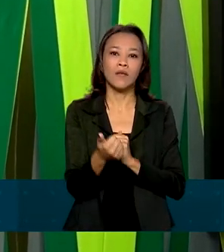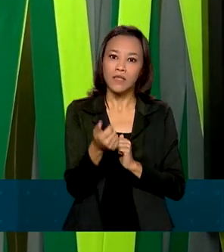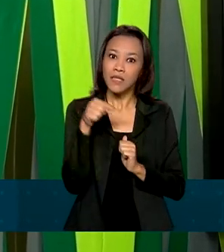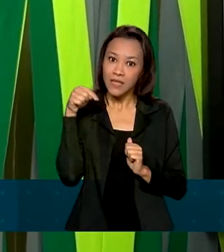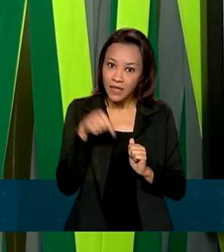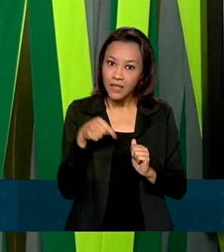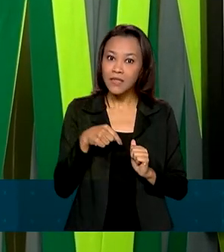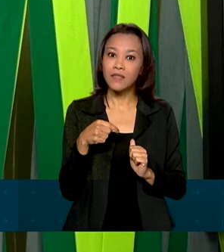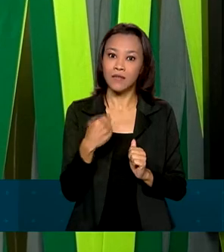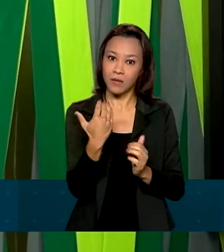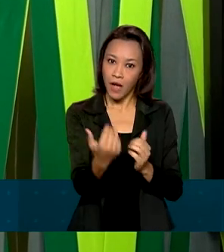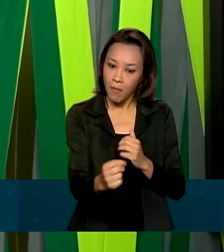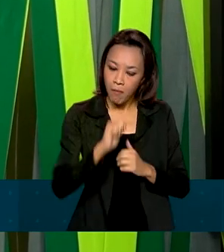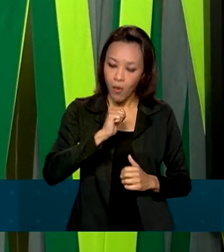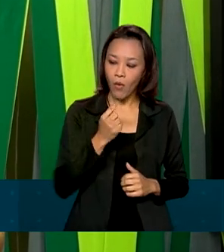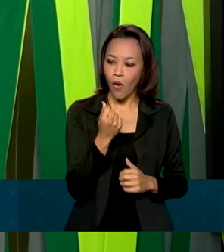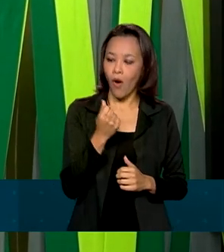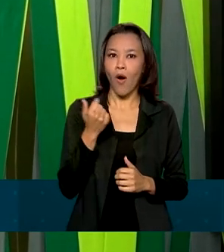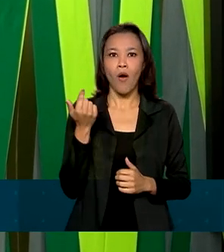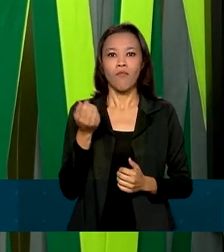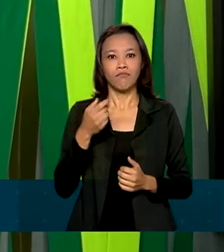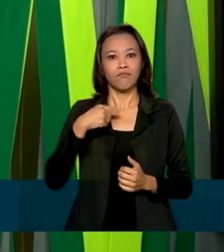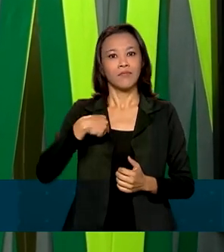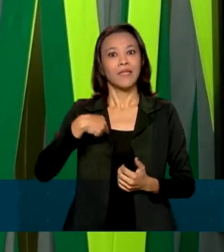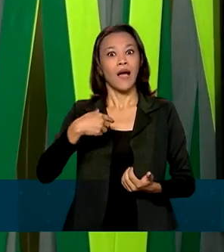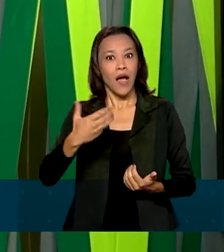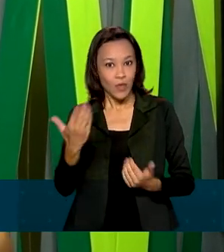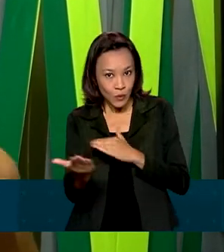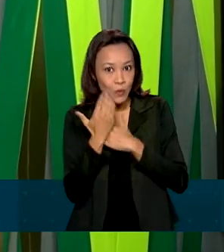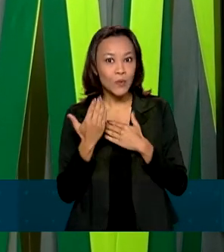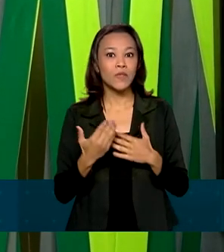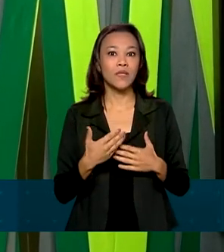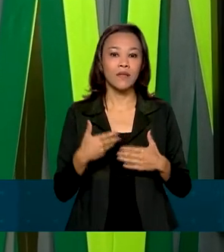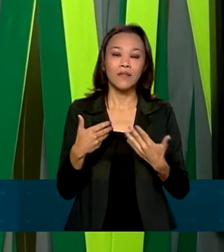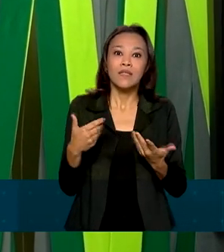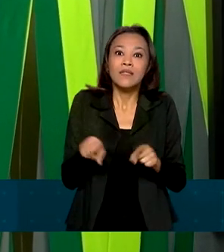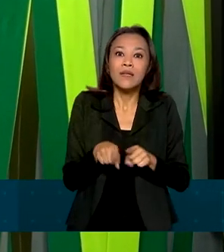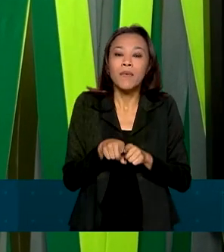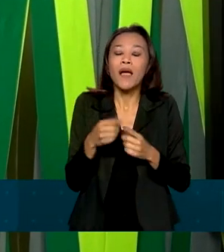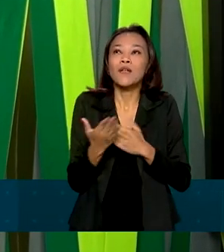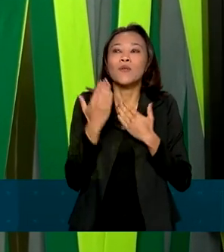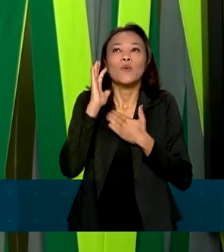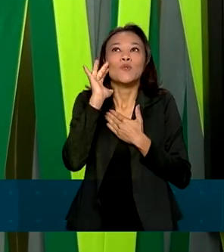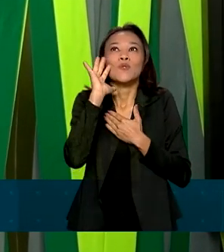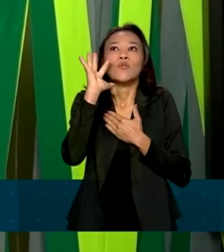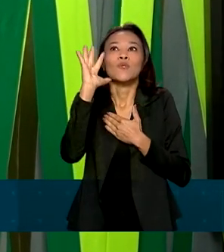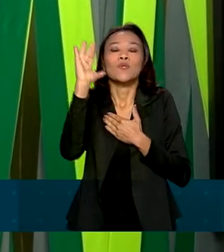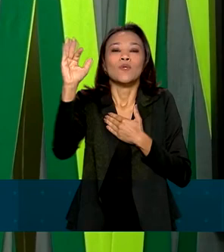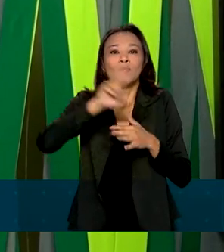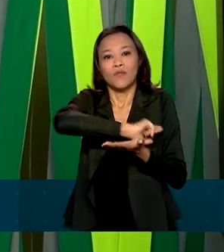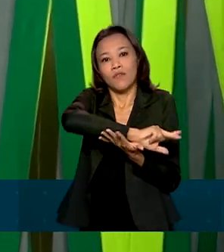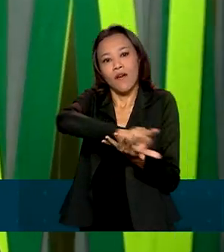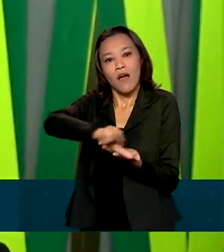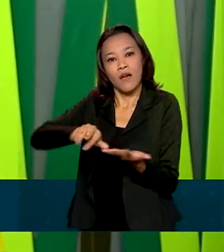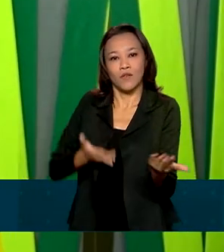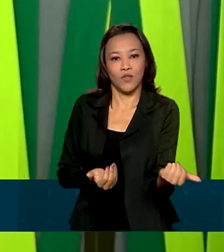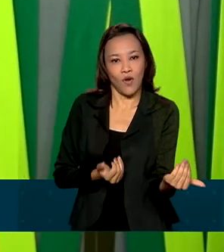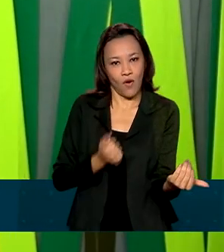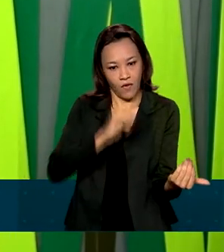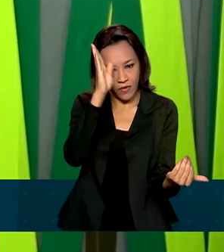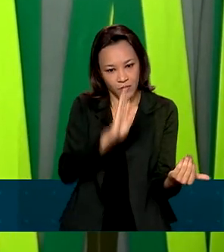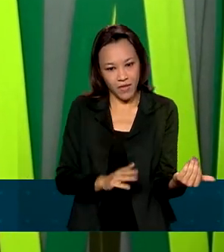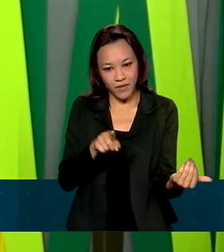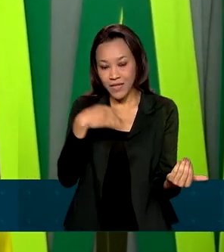Atleta, ele apoia e mata a fome e alimenta o sonho de muitos jovens brasileiros. Isso é muito